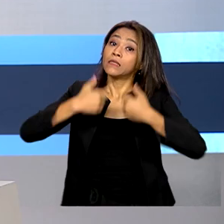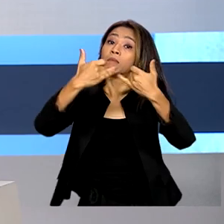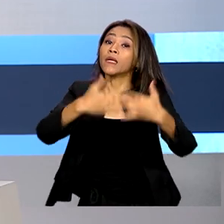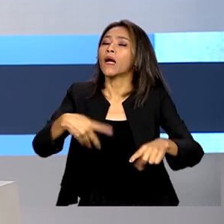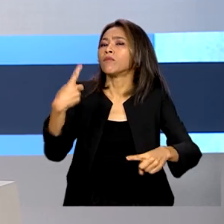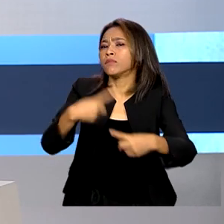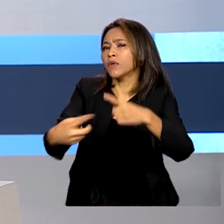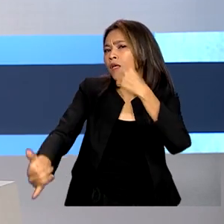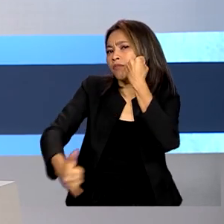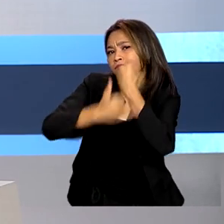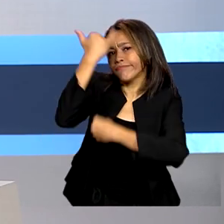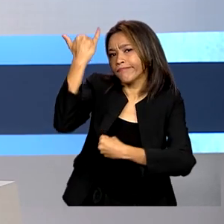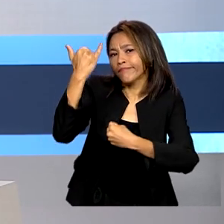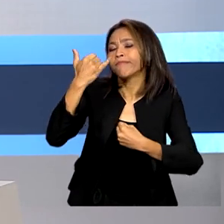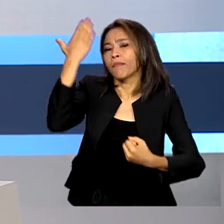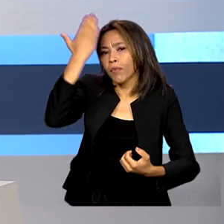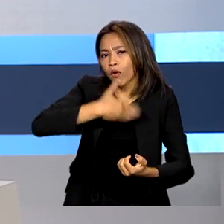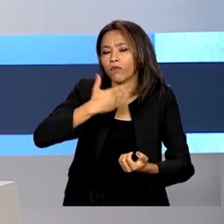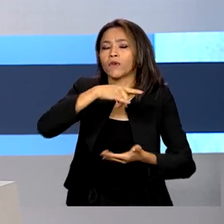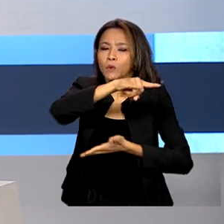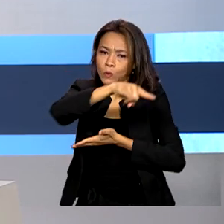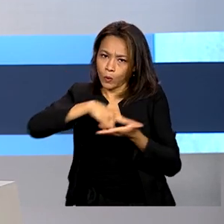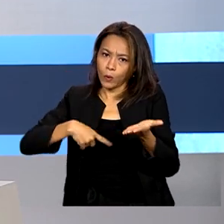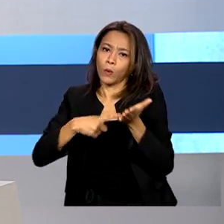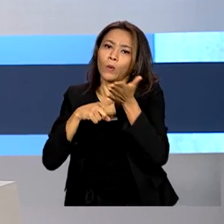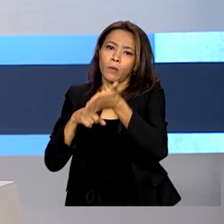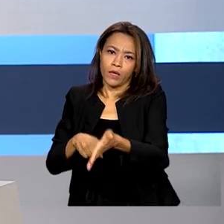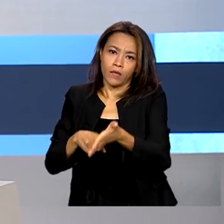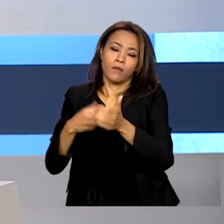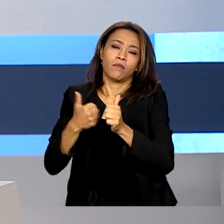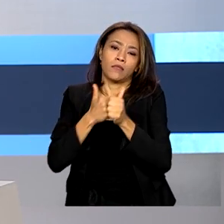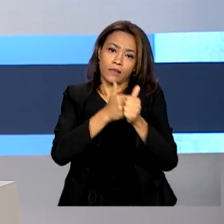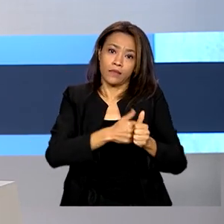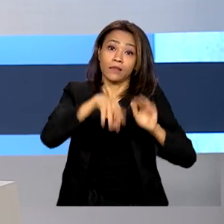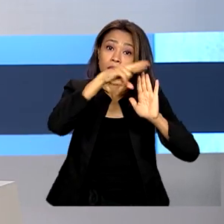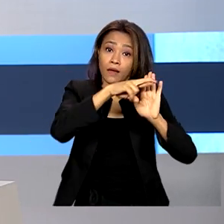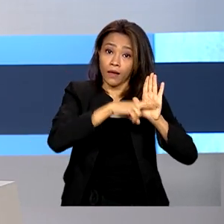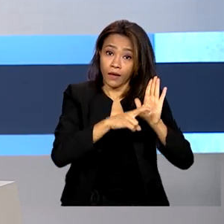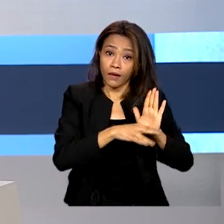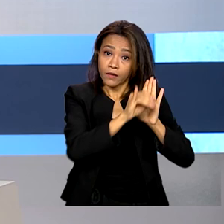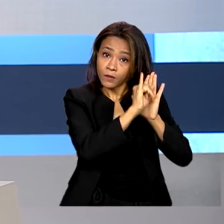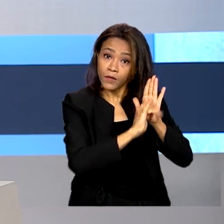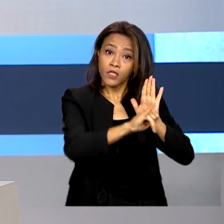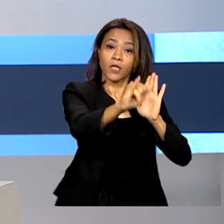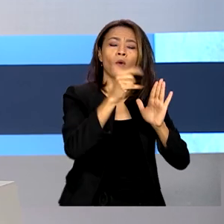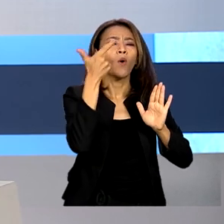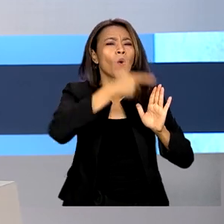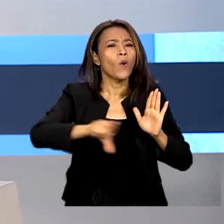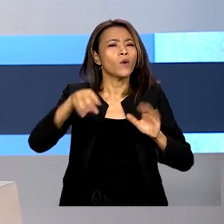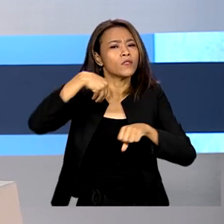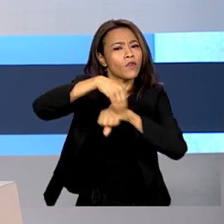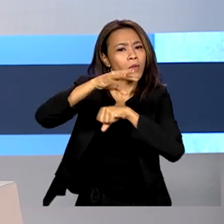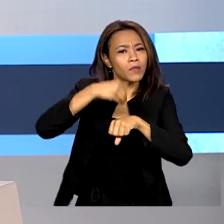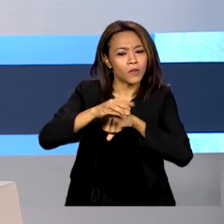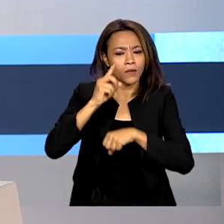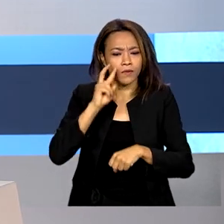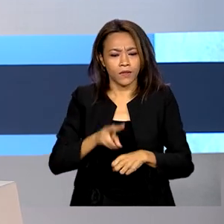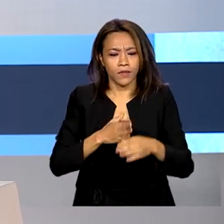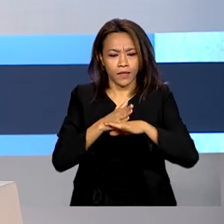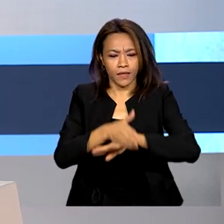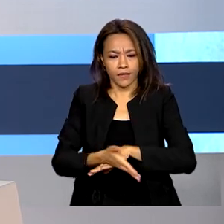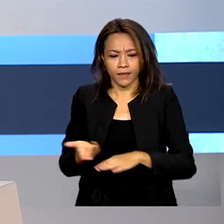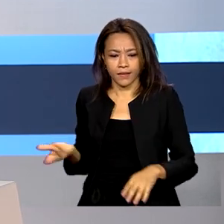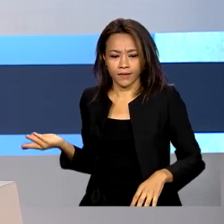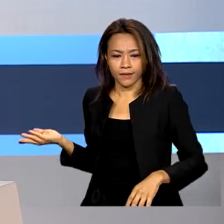mediante documentação e conforme as exigências previstas em edital. Outras informações no site gov.br